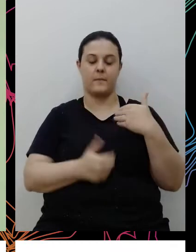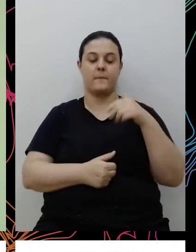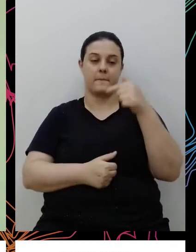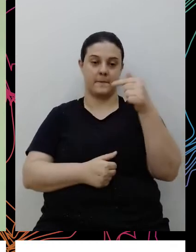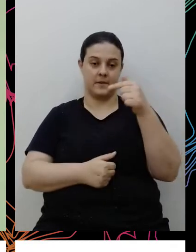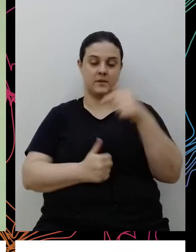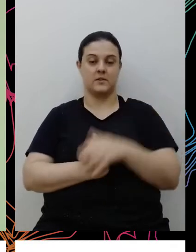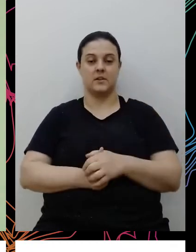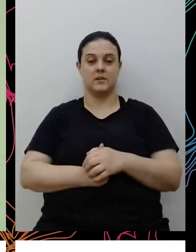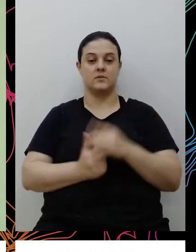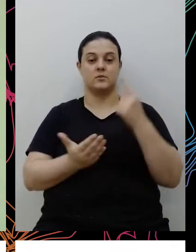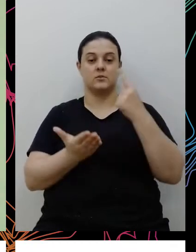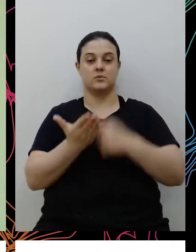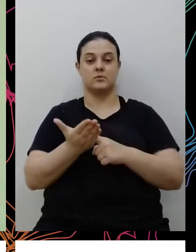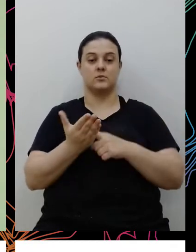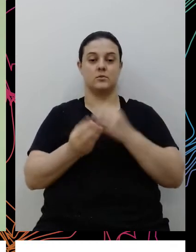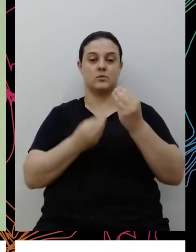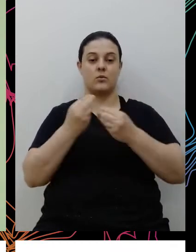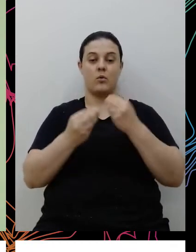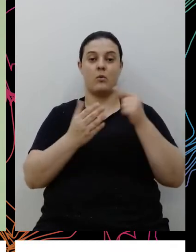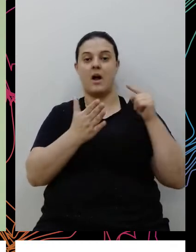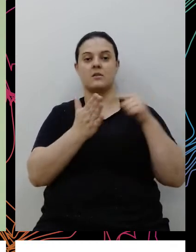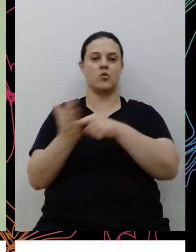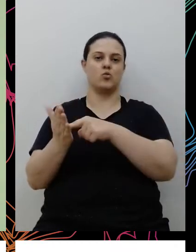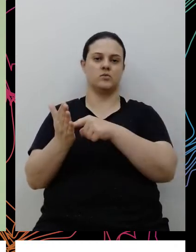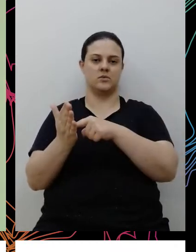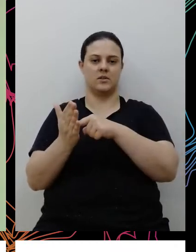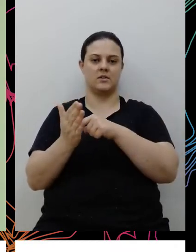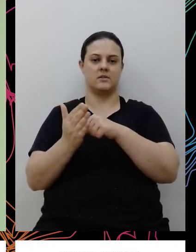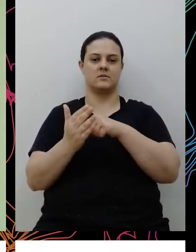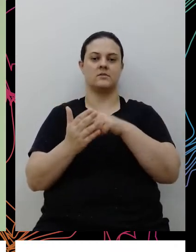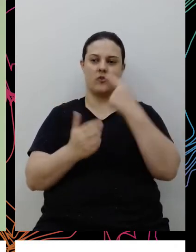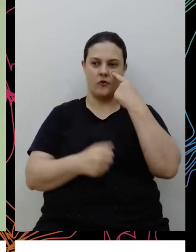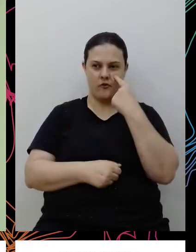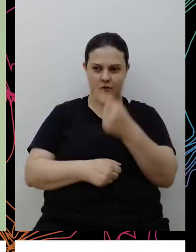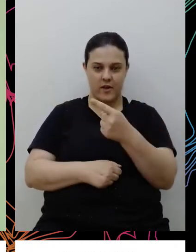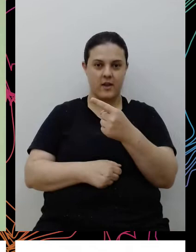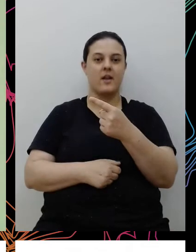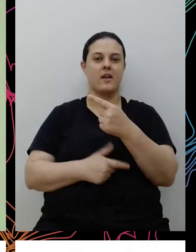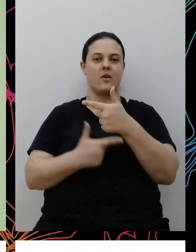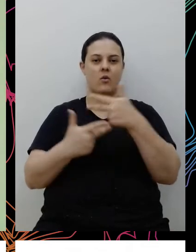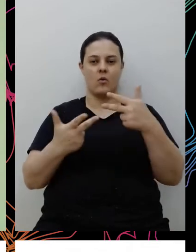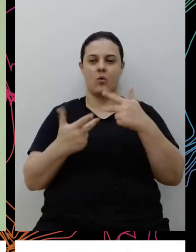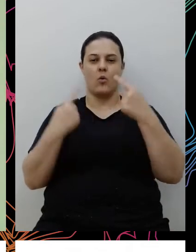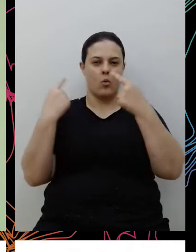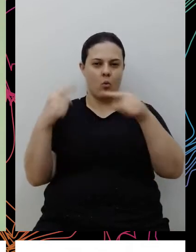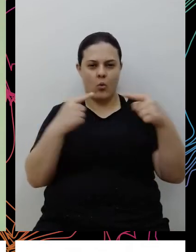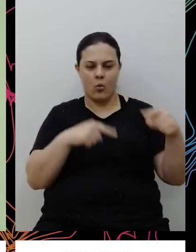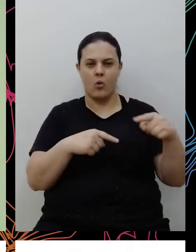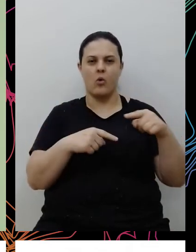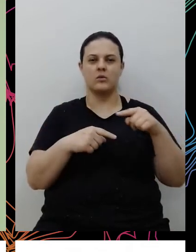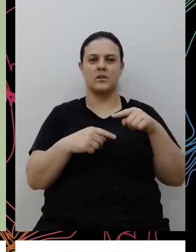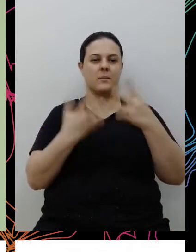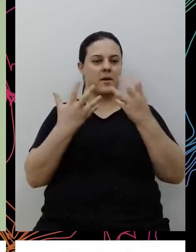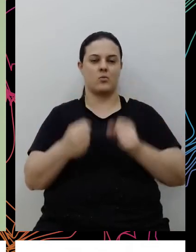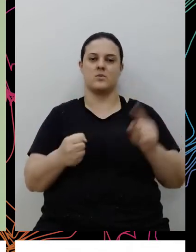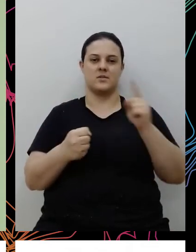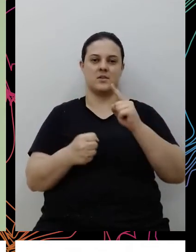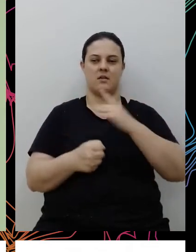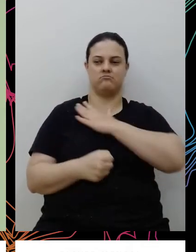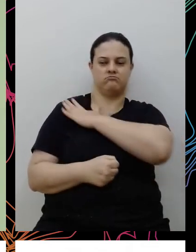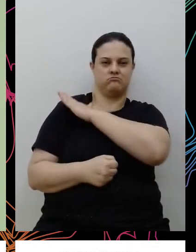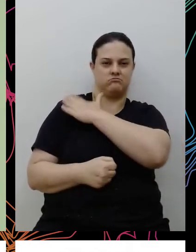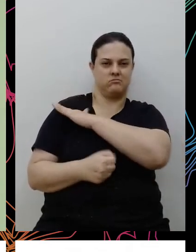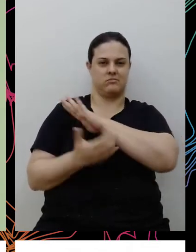compromisso que é o mecanismo de denúncia de preconceito, de combate ao preconceito e à discriminação, então nós temos hoje,